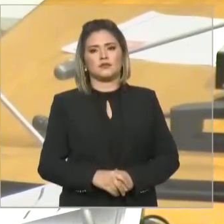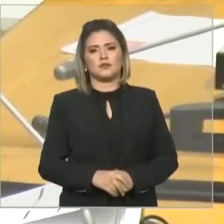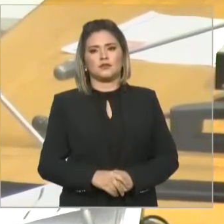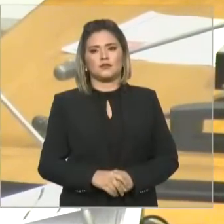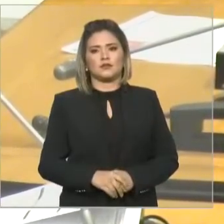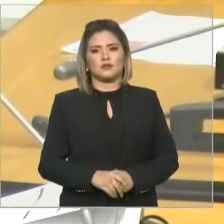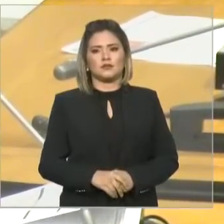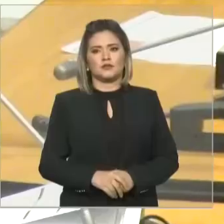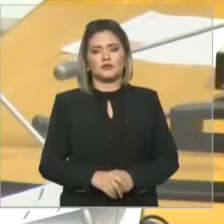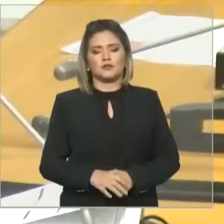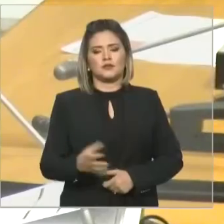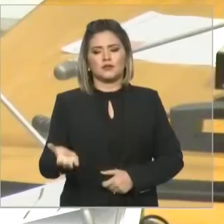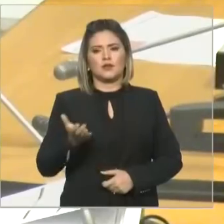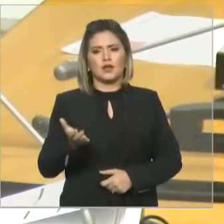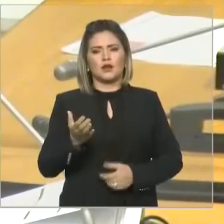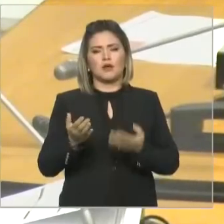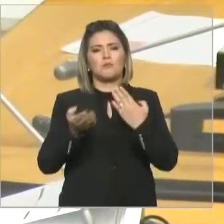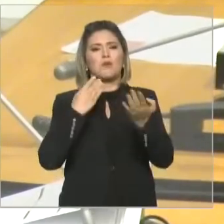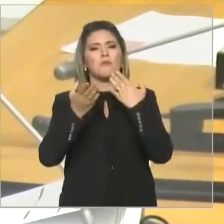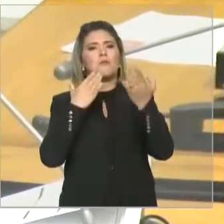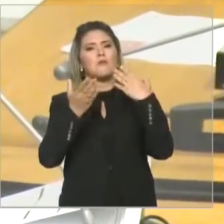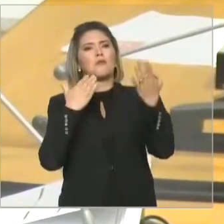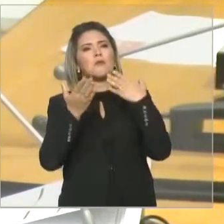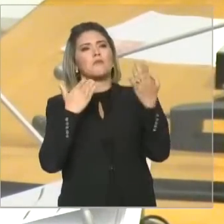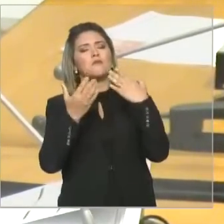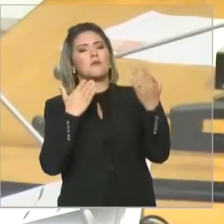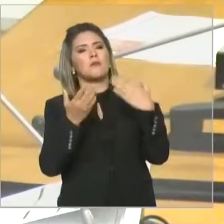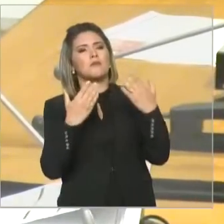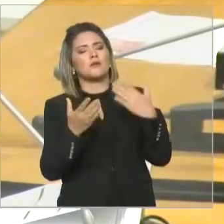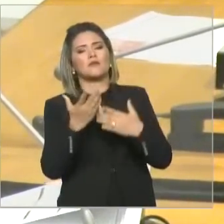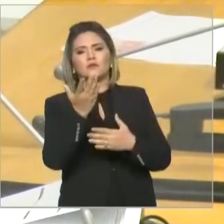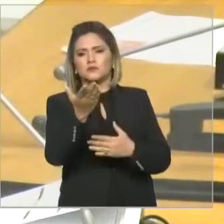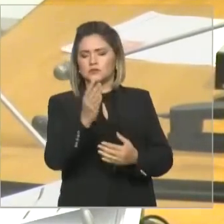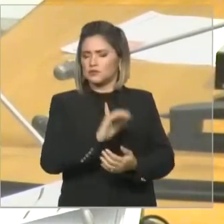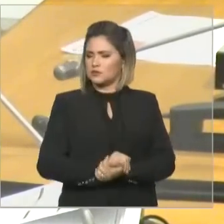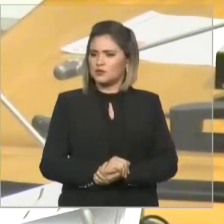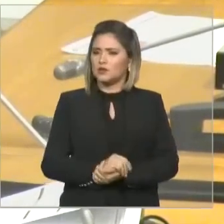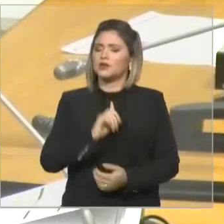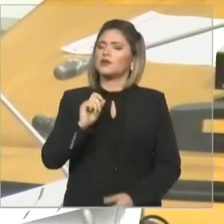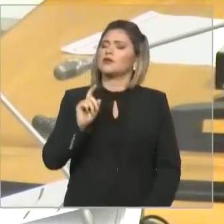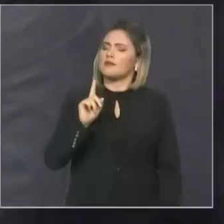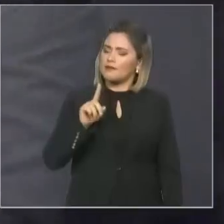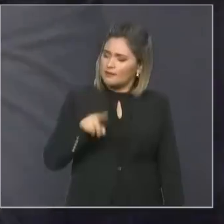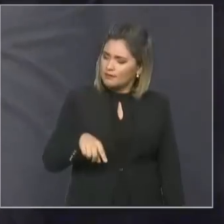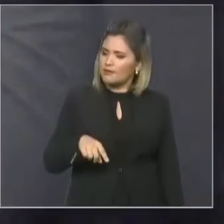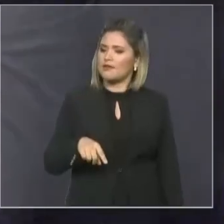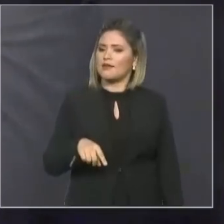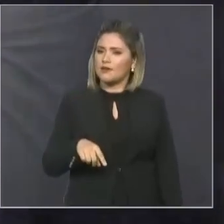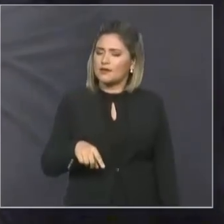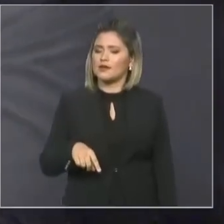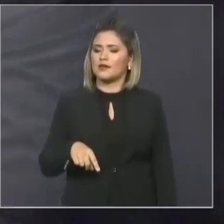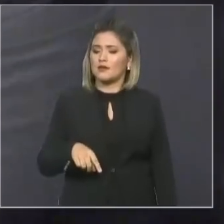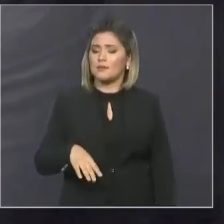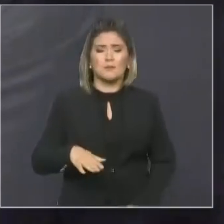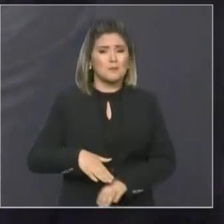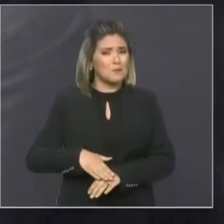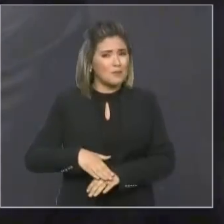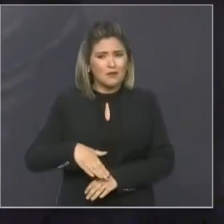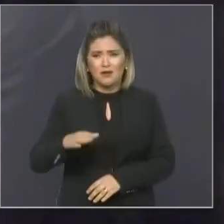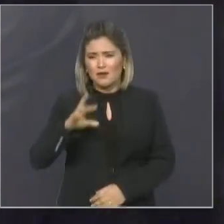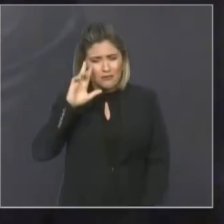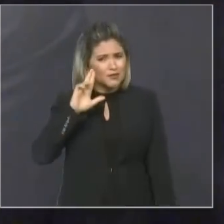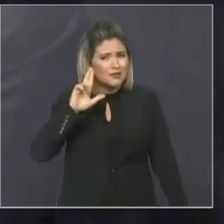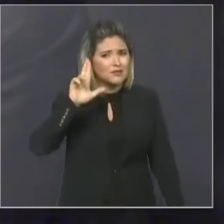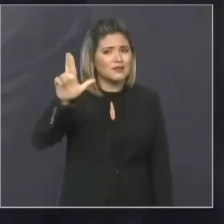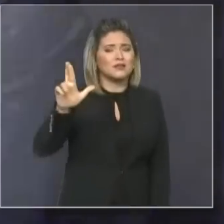falar e querer bater de frente com vossa excelência, que é e sempre será um dos maiores líderes desse Estado do